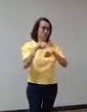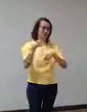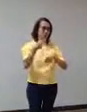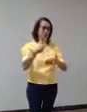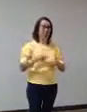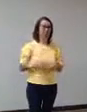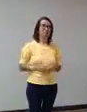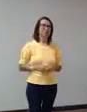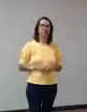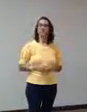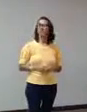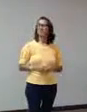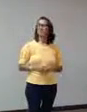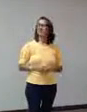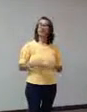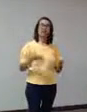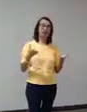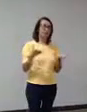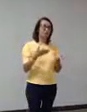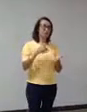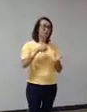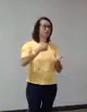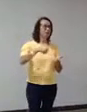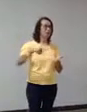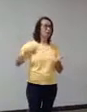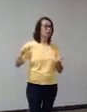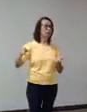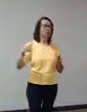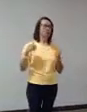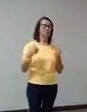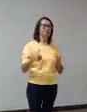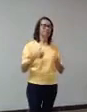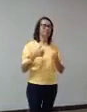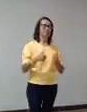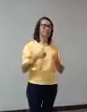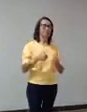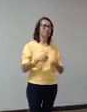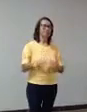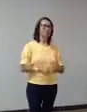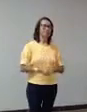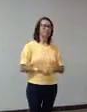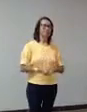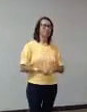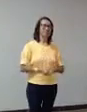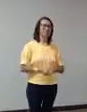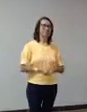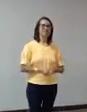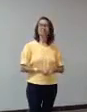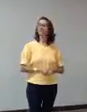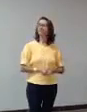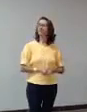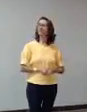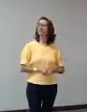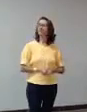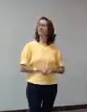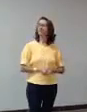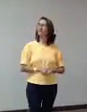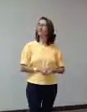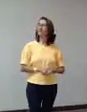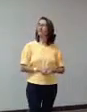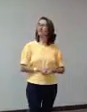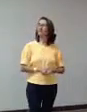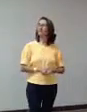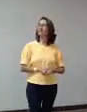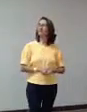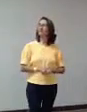hoje eu já tenho mais obras dele também, é muito legal. Aqui, se um dia eu conseguir, vou ficar